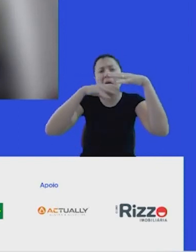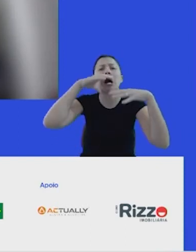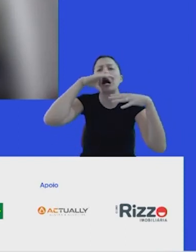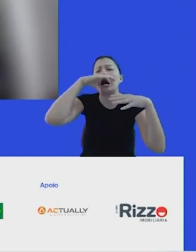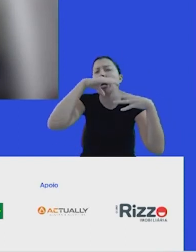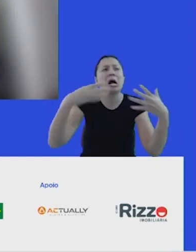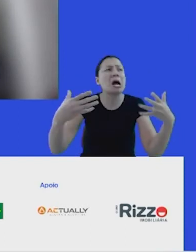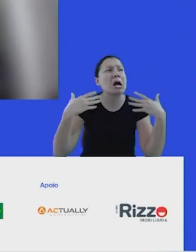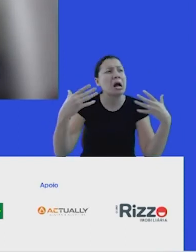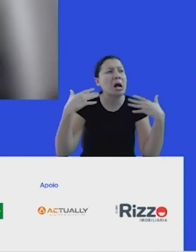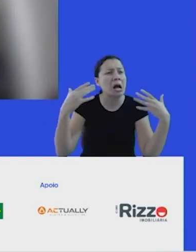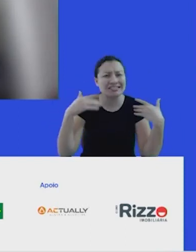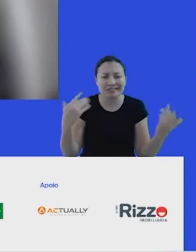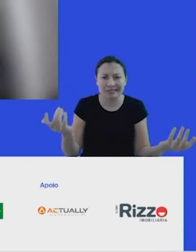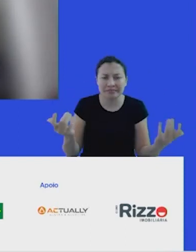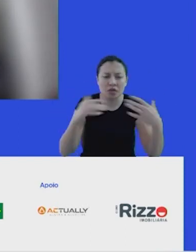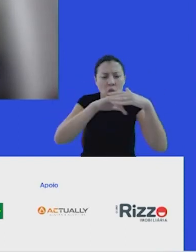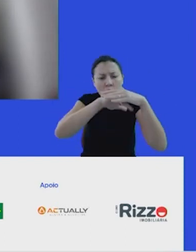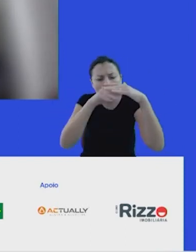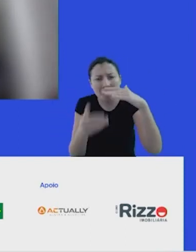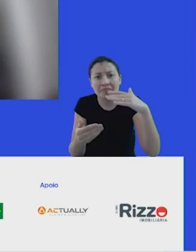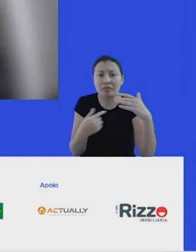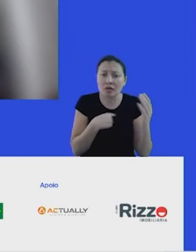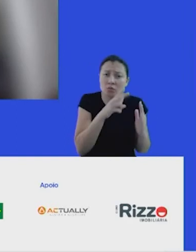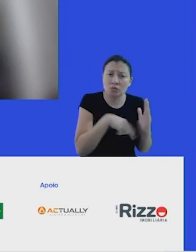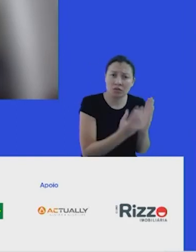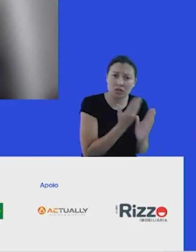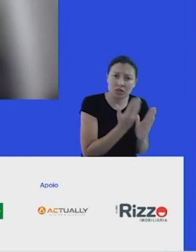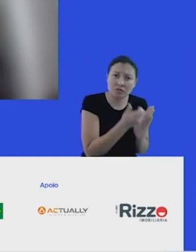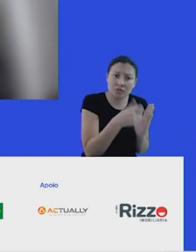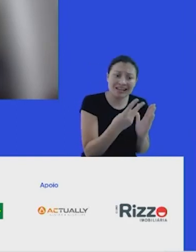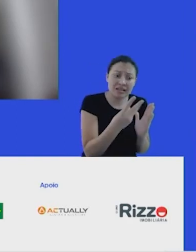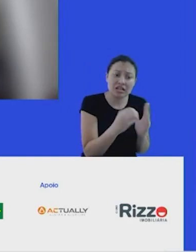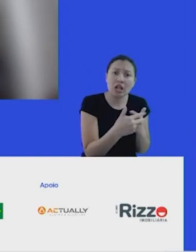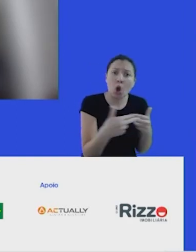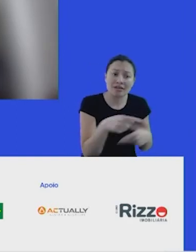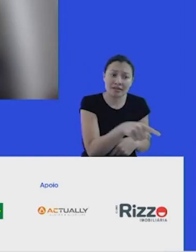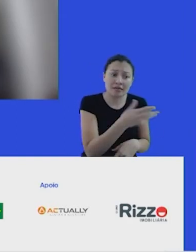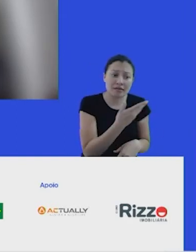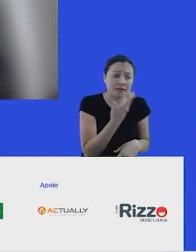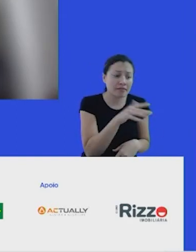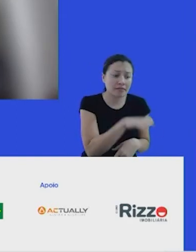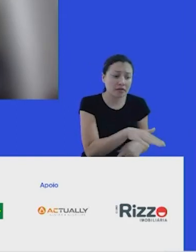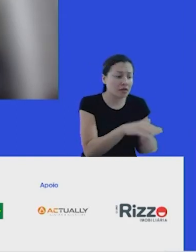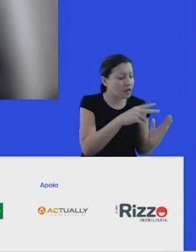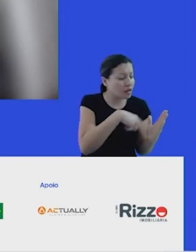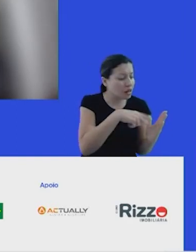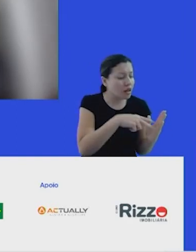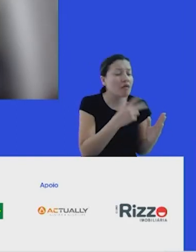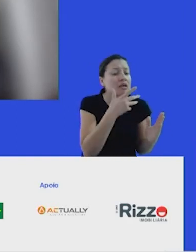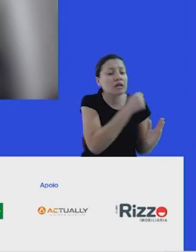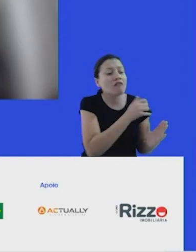que as três coisas, trinta coisas que as crianças podem fazer para salvar o mundo no ano 90, né? Já tem uns trinta anos que eu li esse livro.